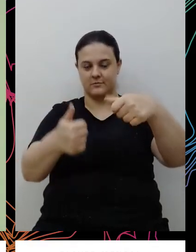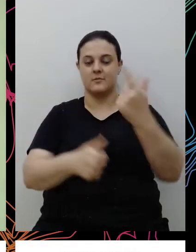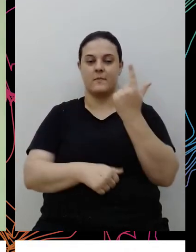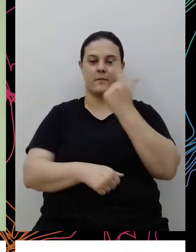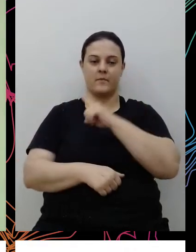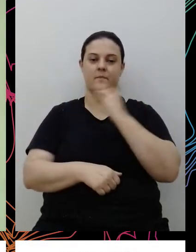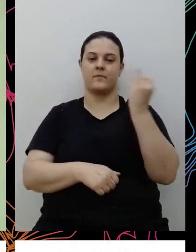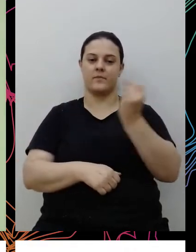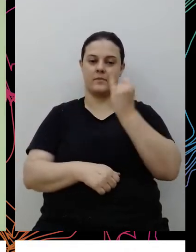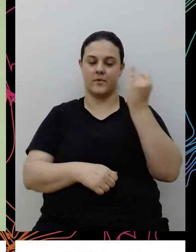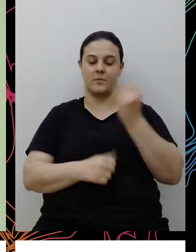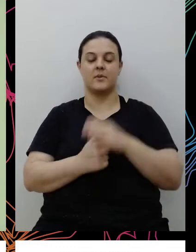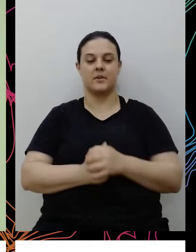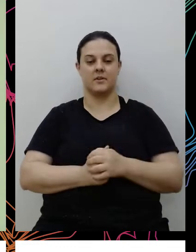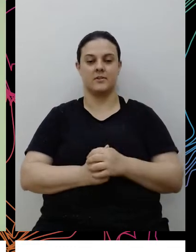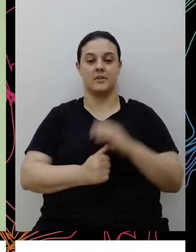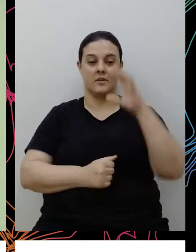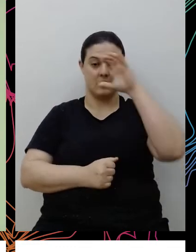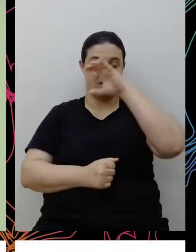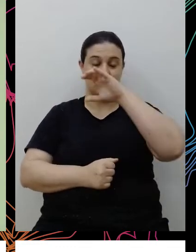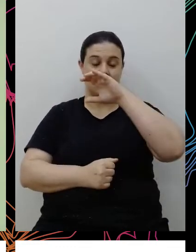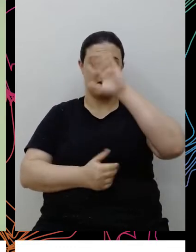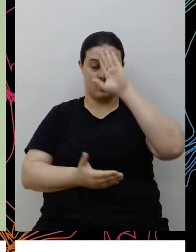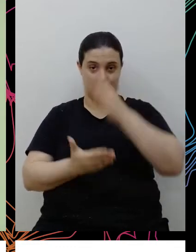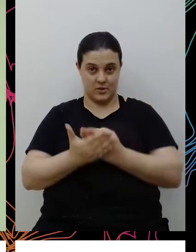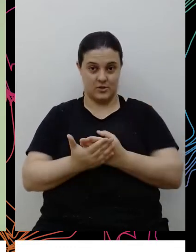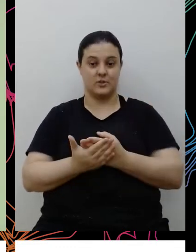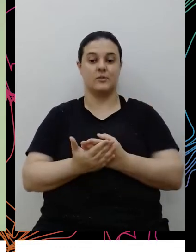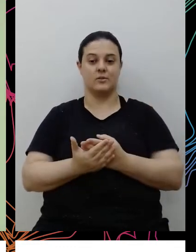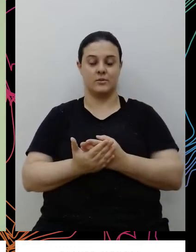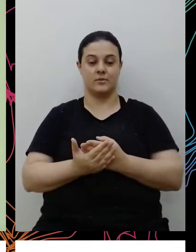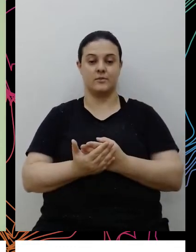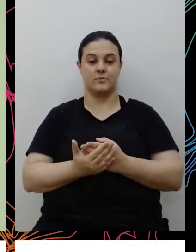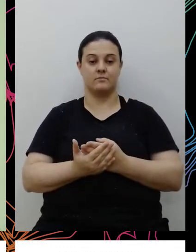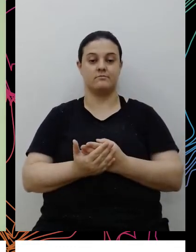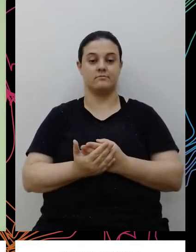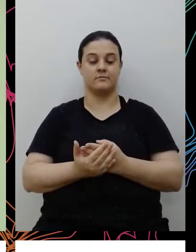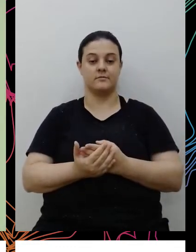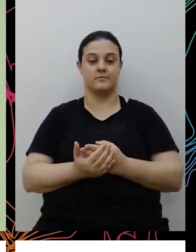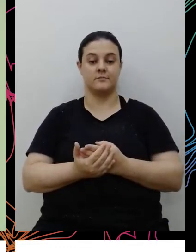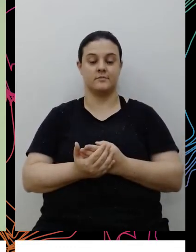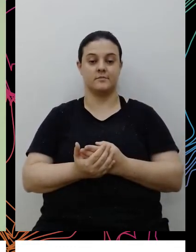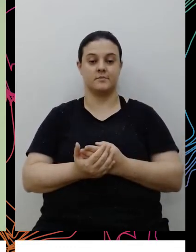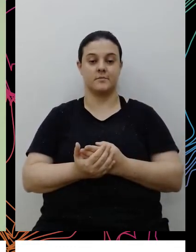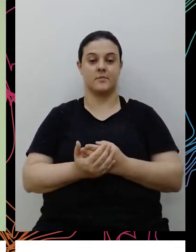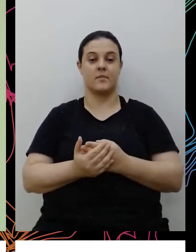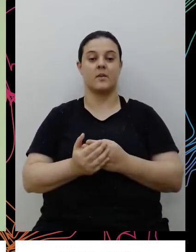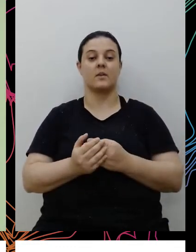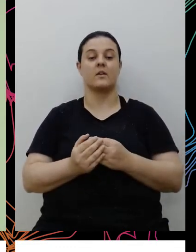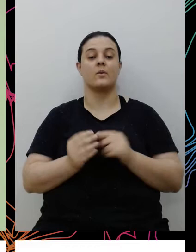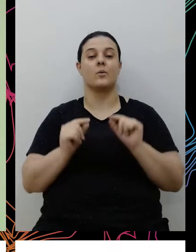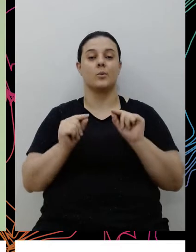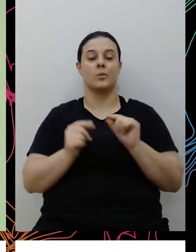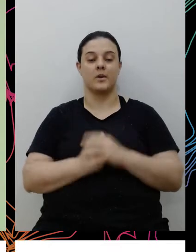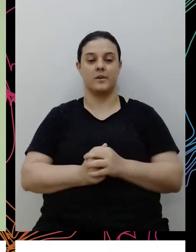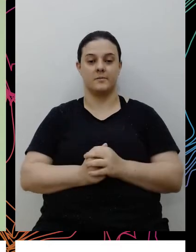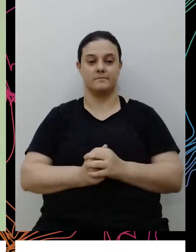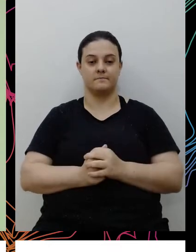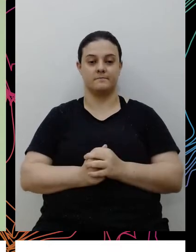super importante, eu acredito muito nesse, nesse, nesse, nesse,